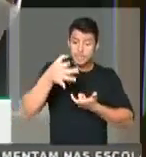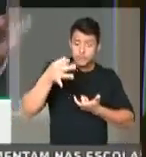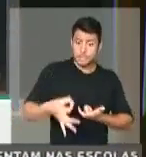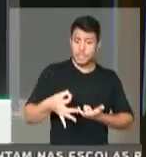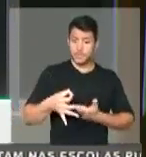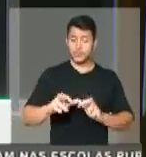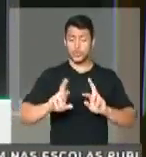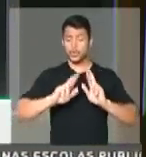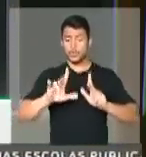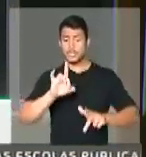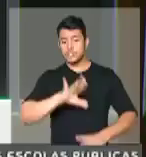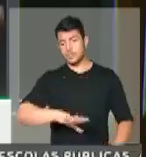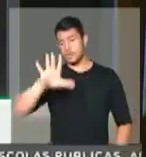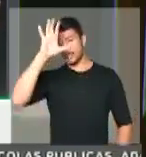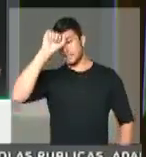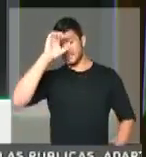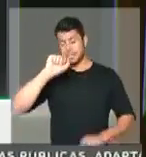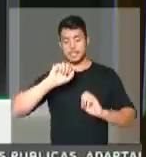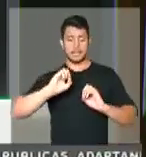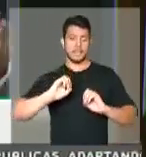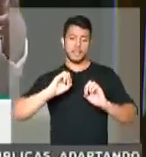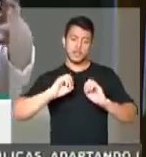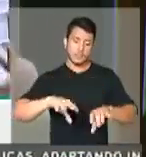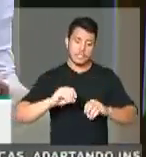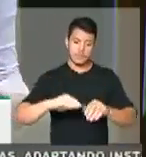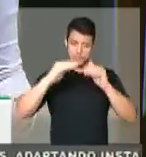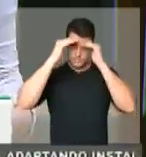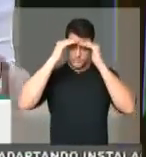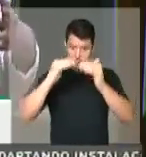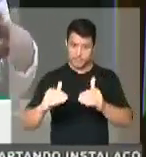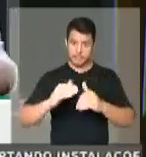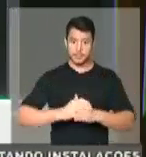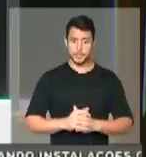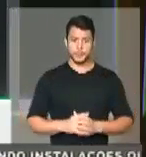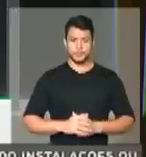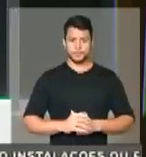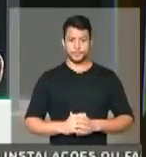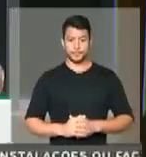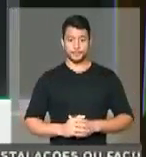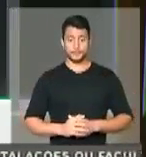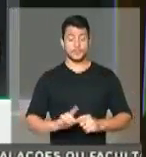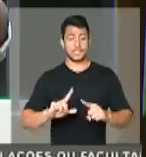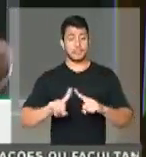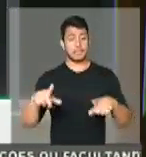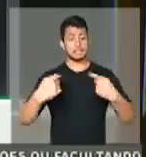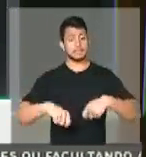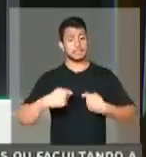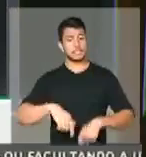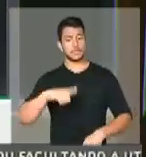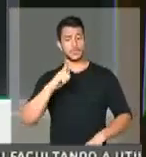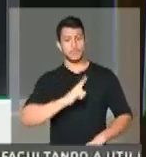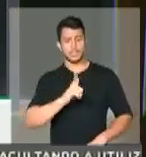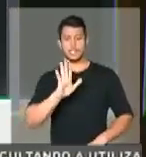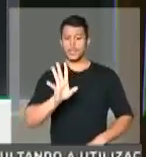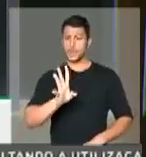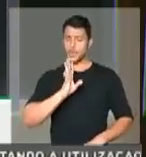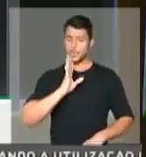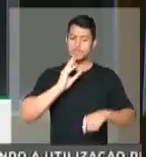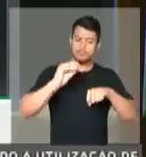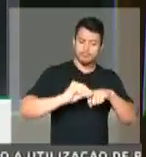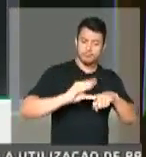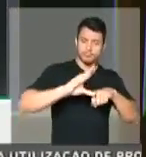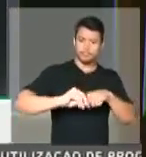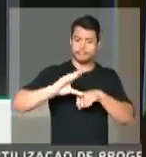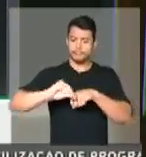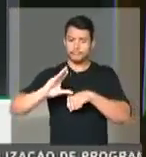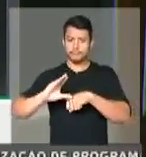não só que aprendam uma educação de respeito, não machista, não LGBTfóbica, mas que tenham acesso ao conhecimento. E,